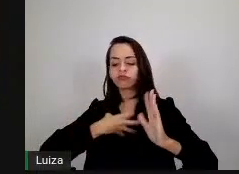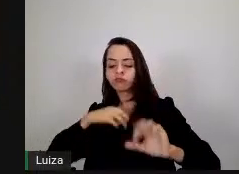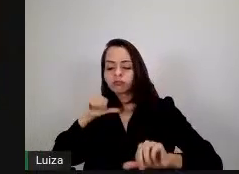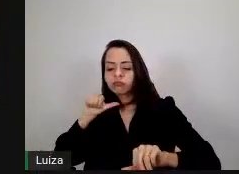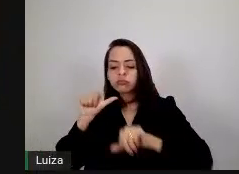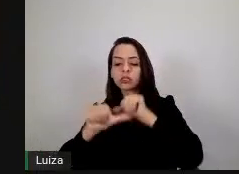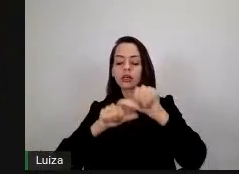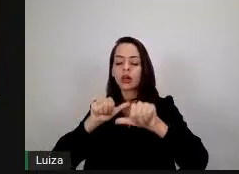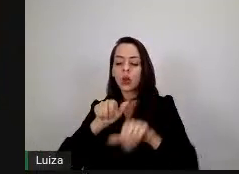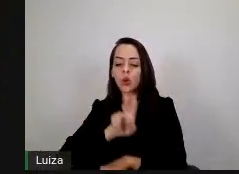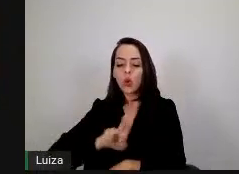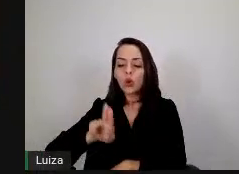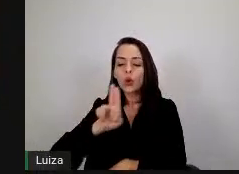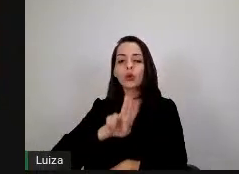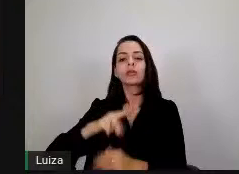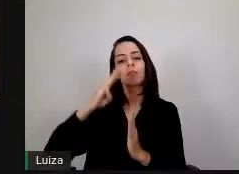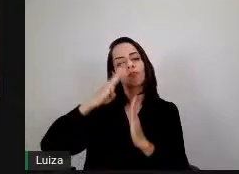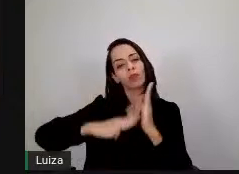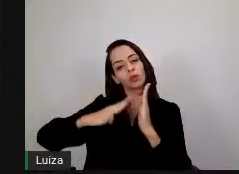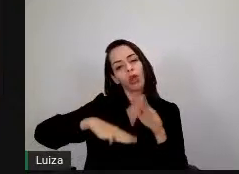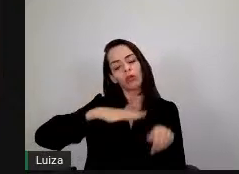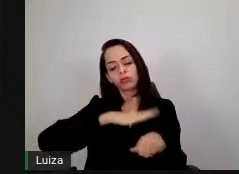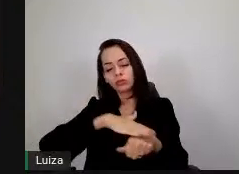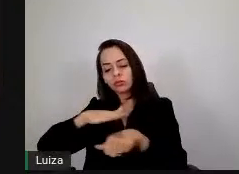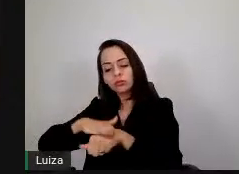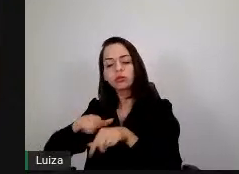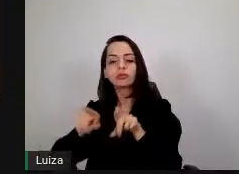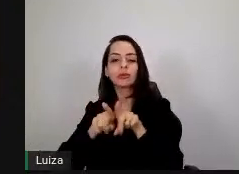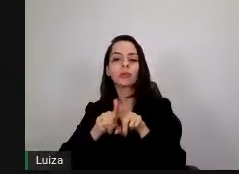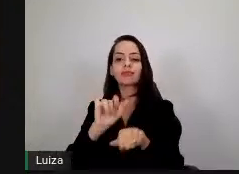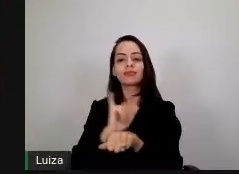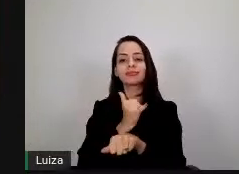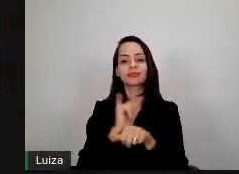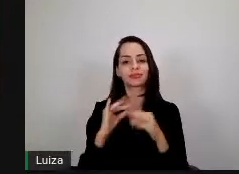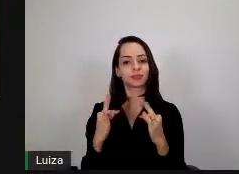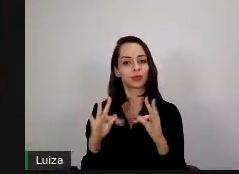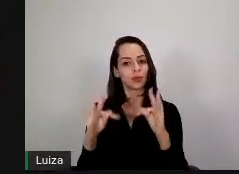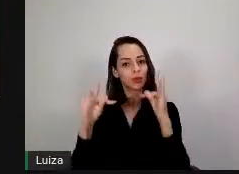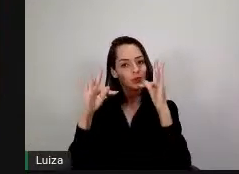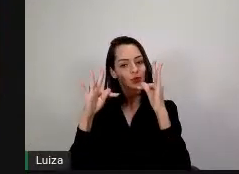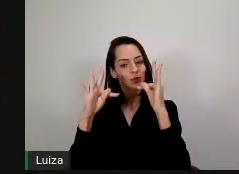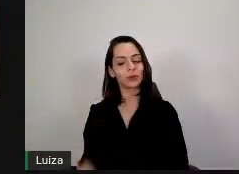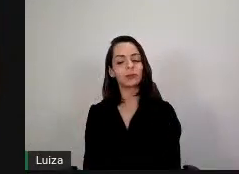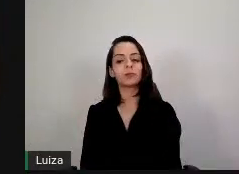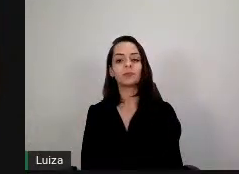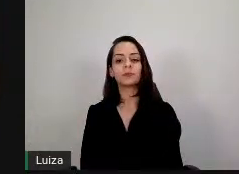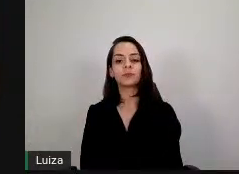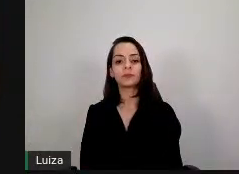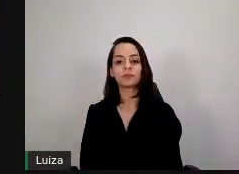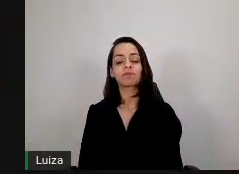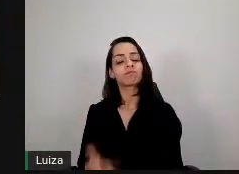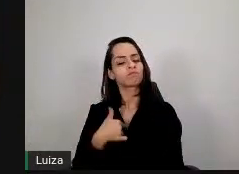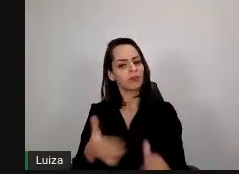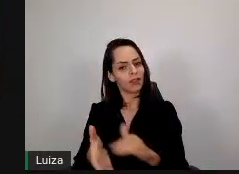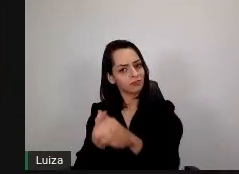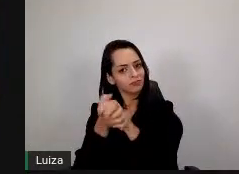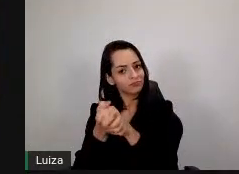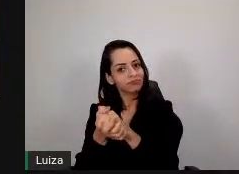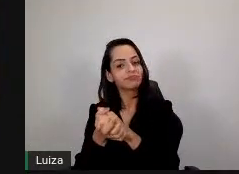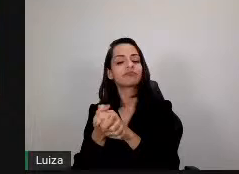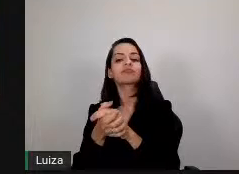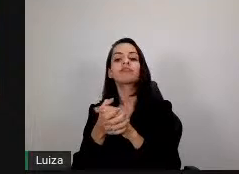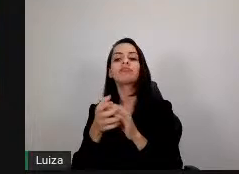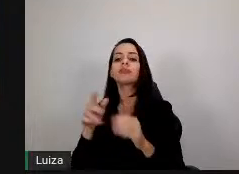ferramentas digitais. Quero cumprimentar os colegas aqui presentes, né,